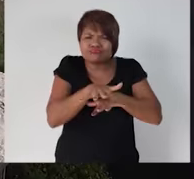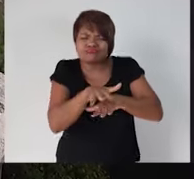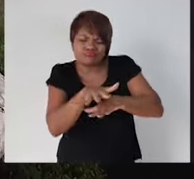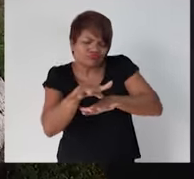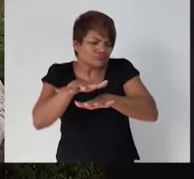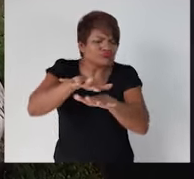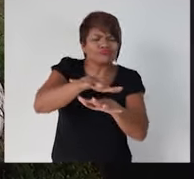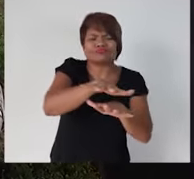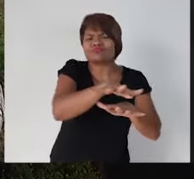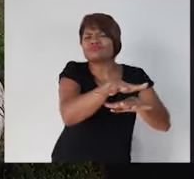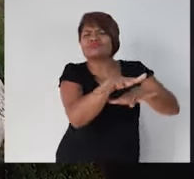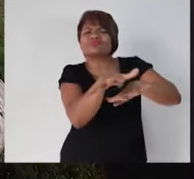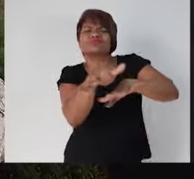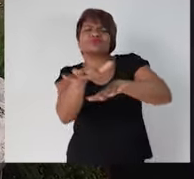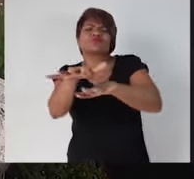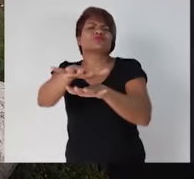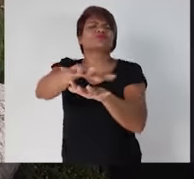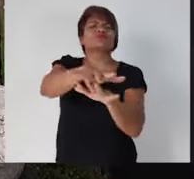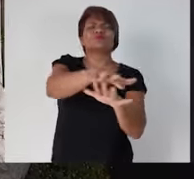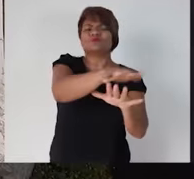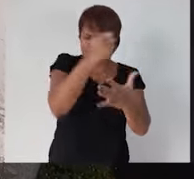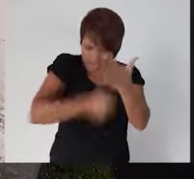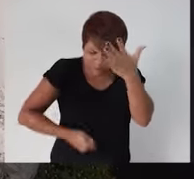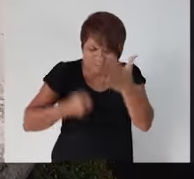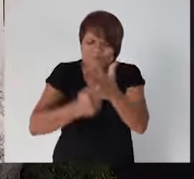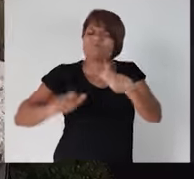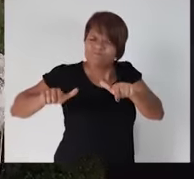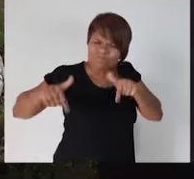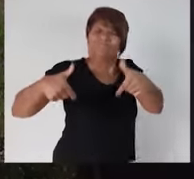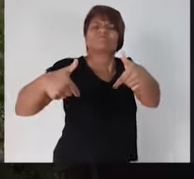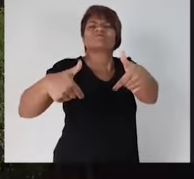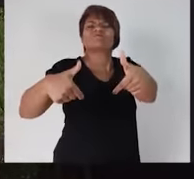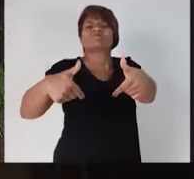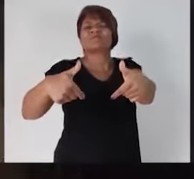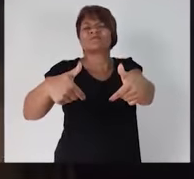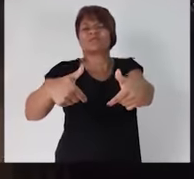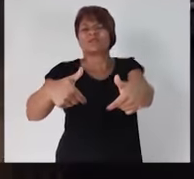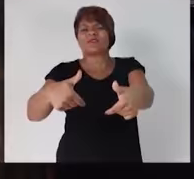repente, é um só povo a lutar.